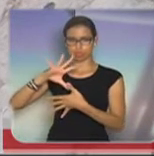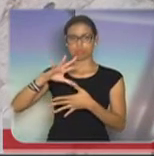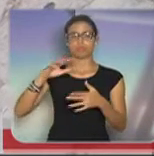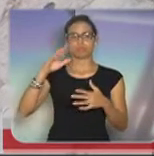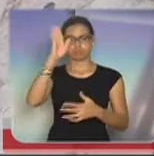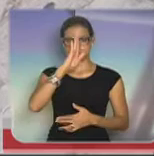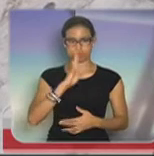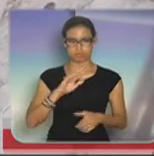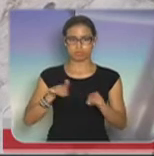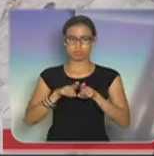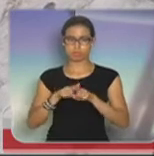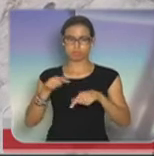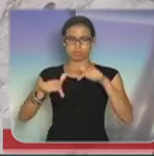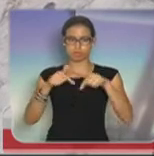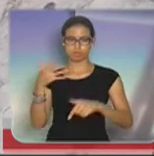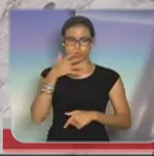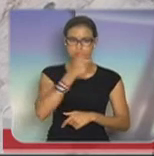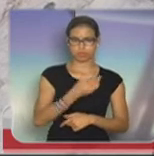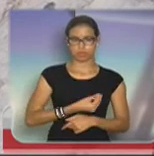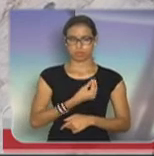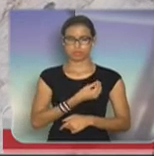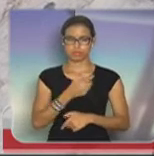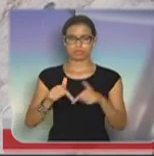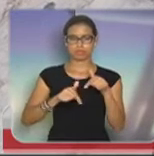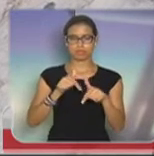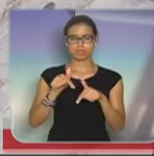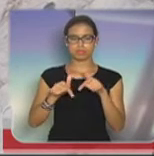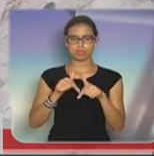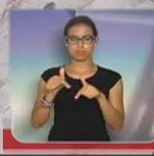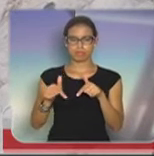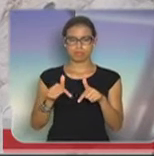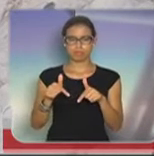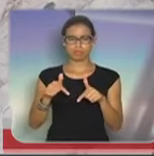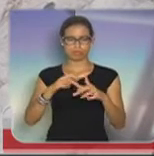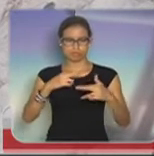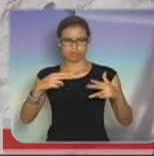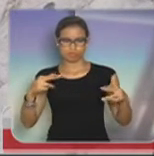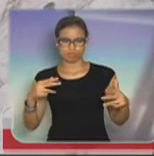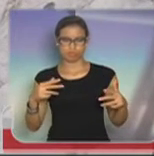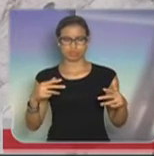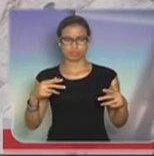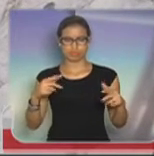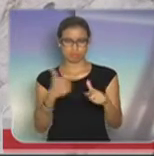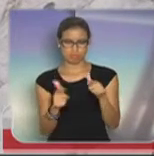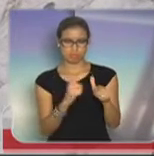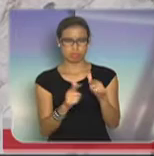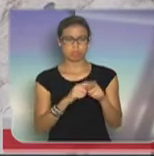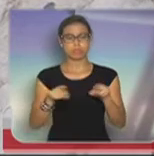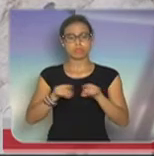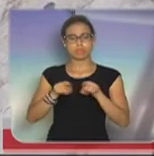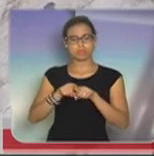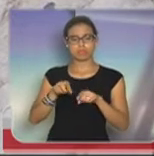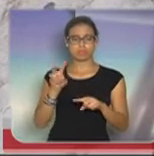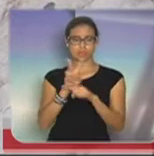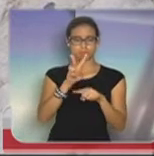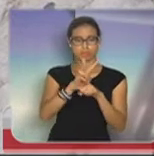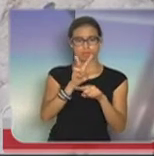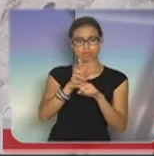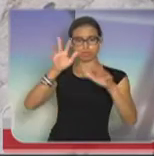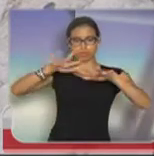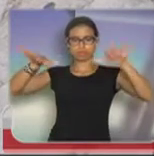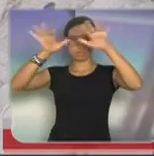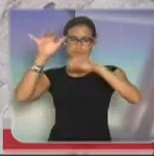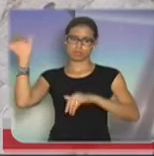vem trabalhando salvando vidas, trabalhando em acidentes, catástrofes, e preservando o nosso espaço aéreo